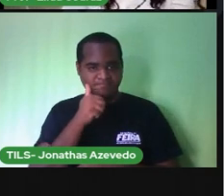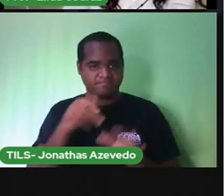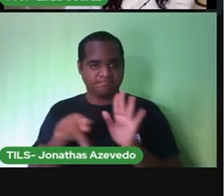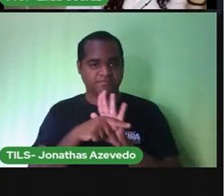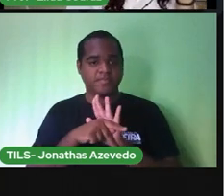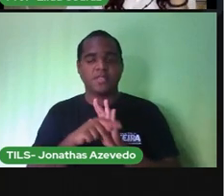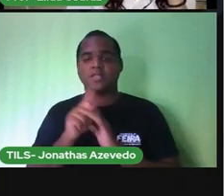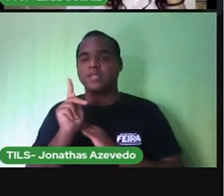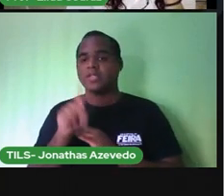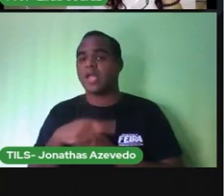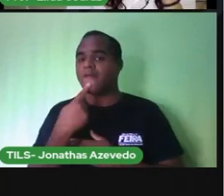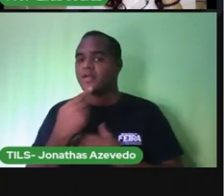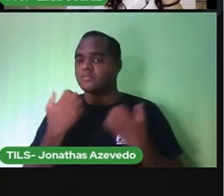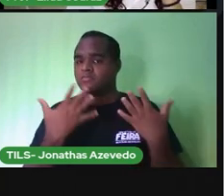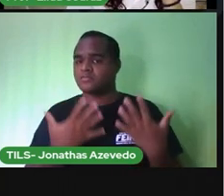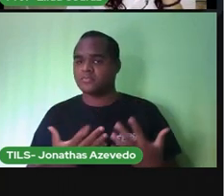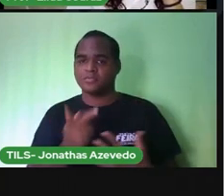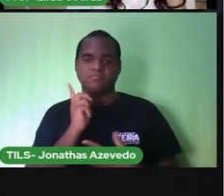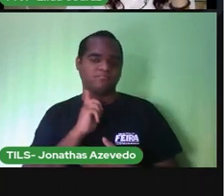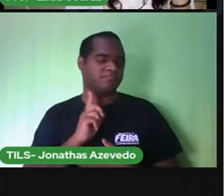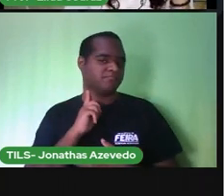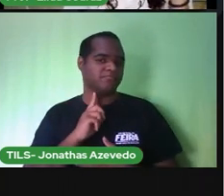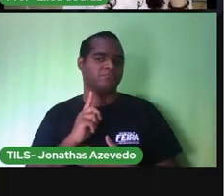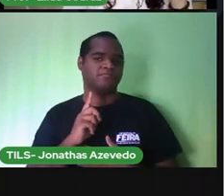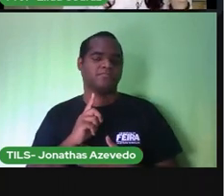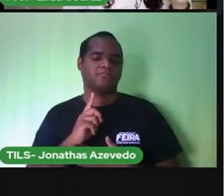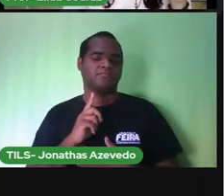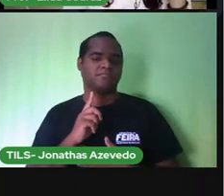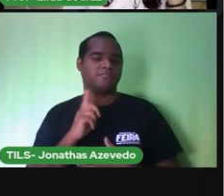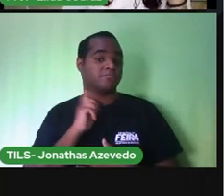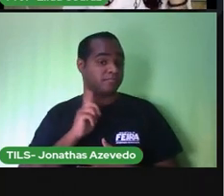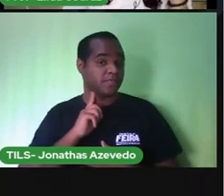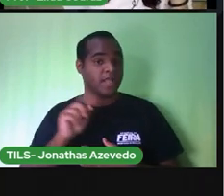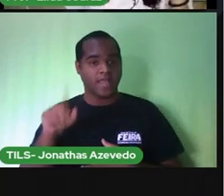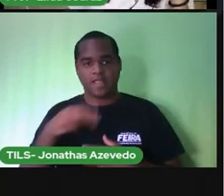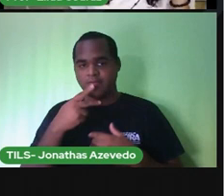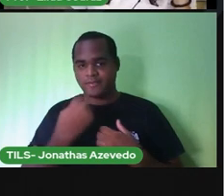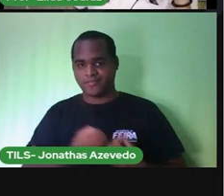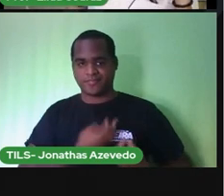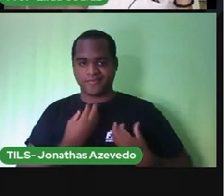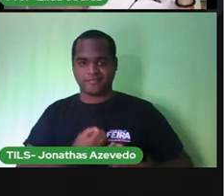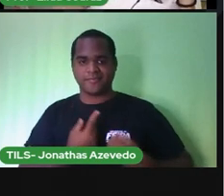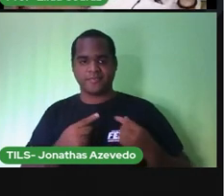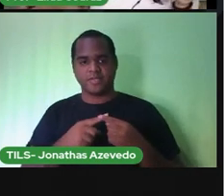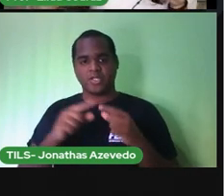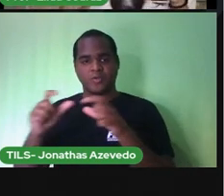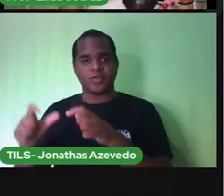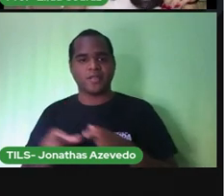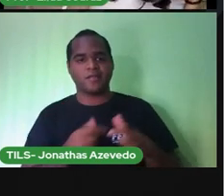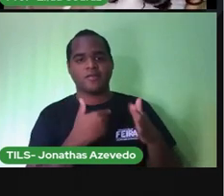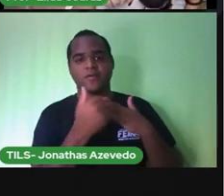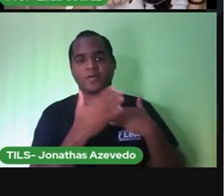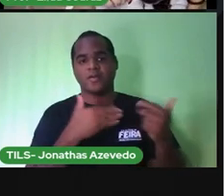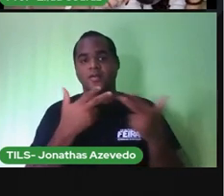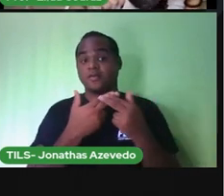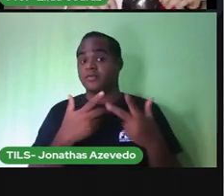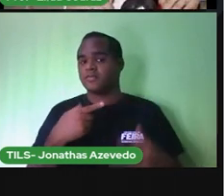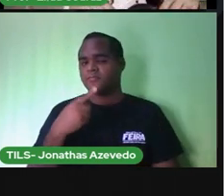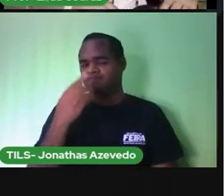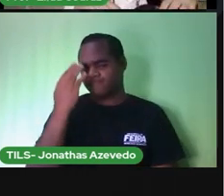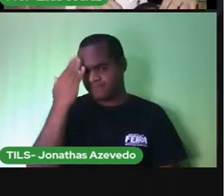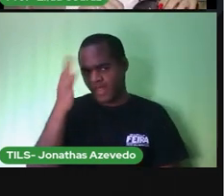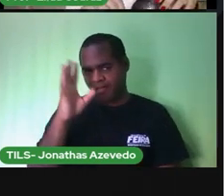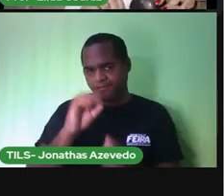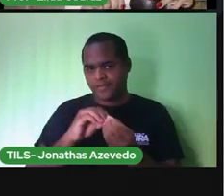poema fala de todas as estações do ano. Mas antes de eu ler o poema, eu quero saber se você entendeu